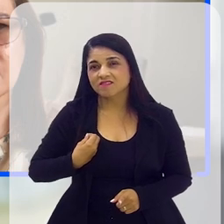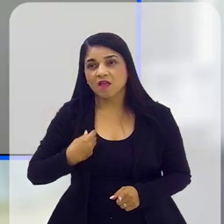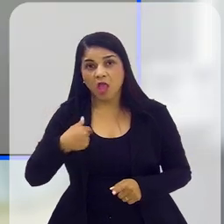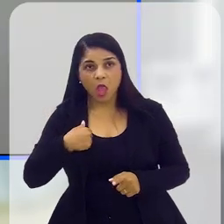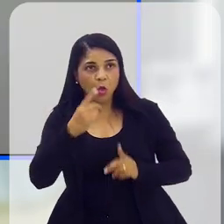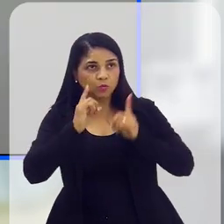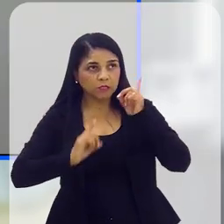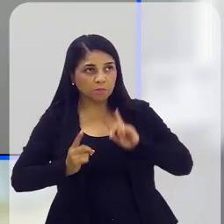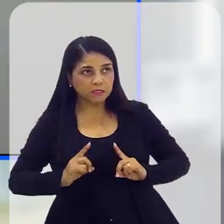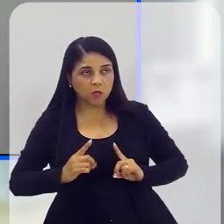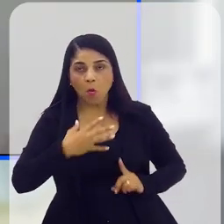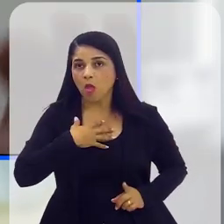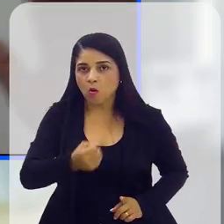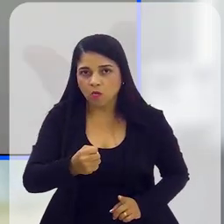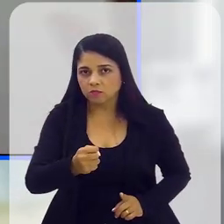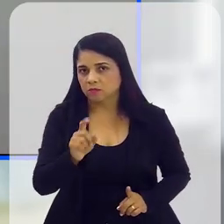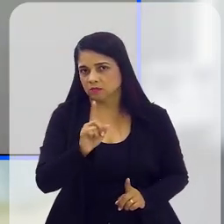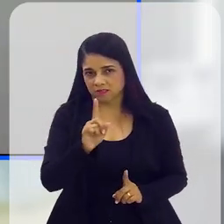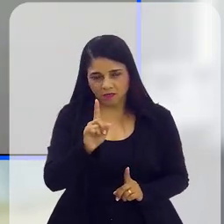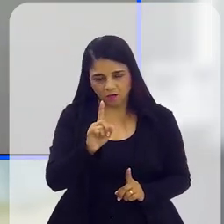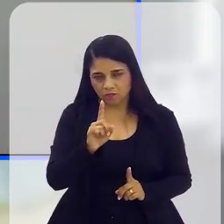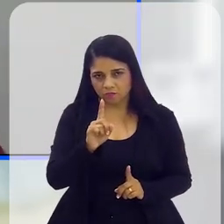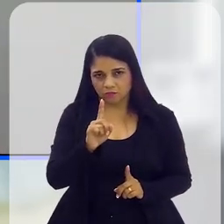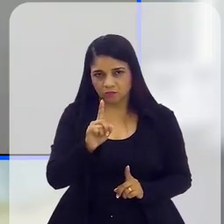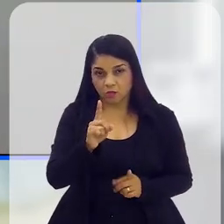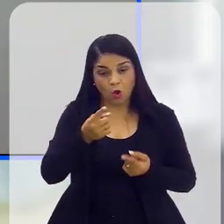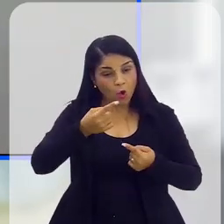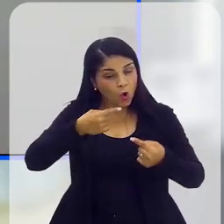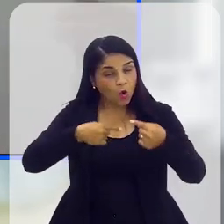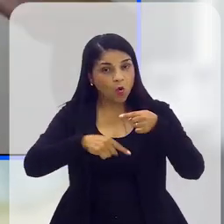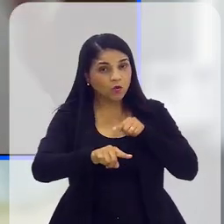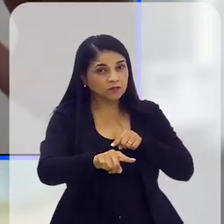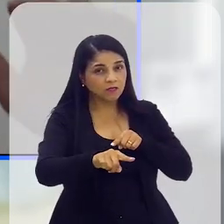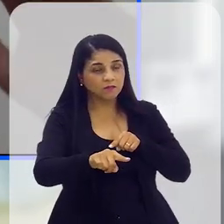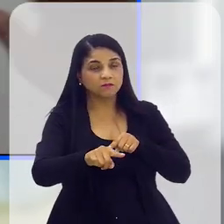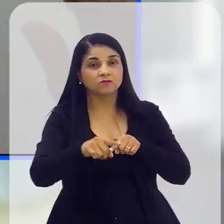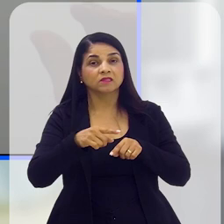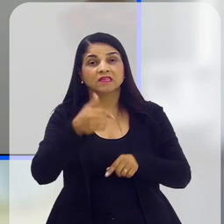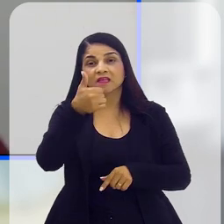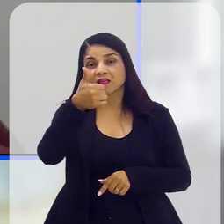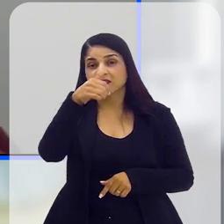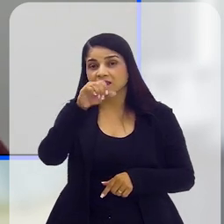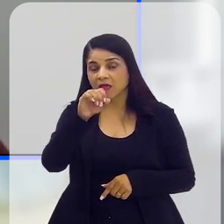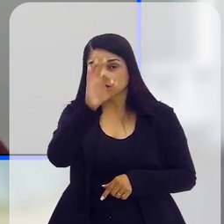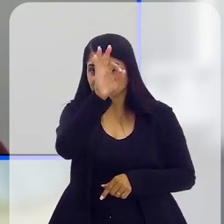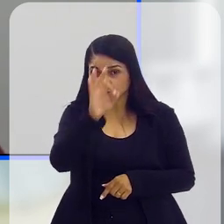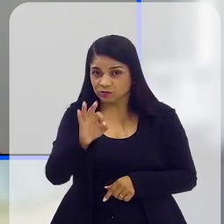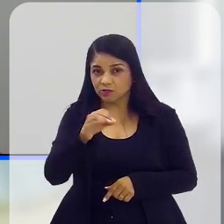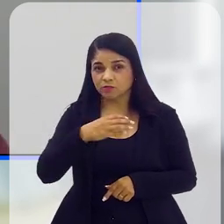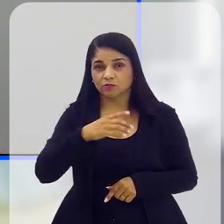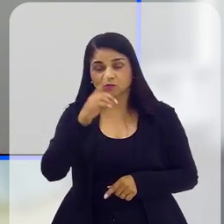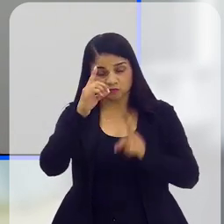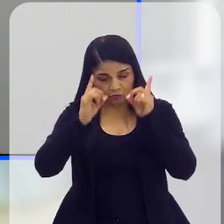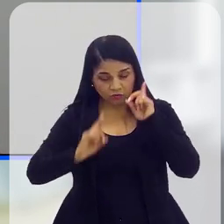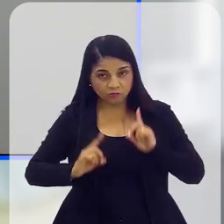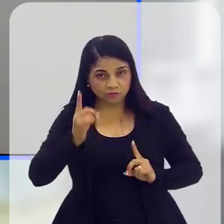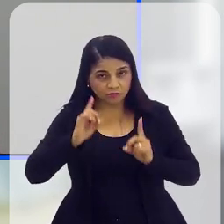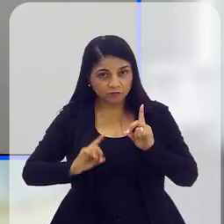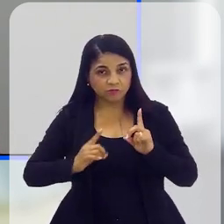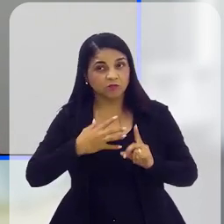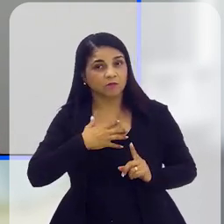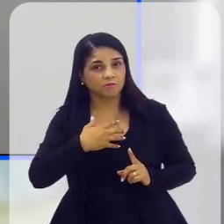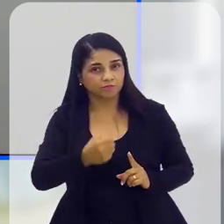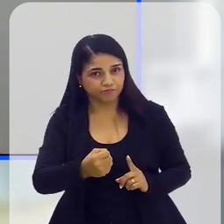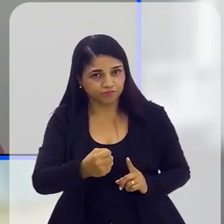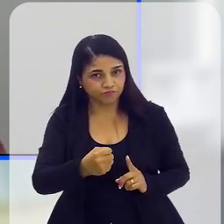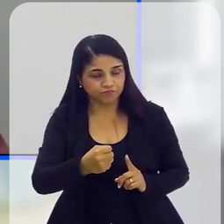depressão, eu vou tirar minha vida. Não existe isso. Ao contrário, 10% dos deprimidos tiram suas vidas.